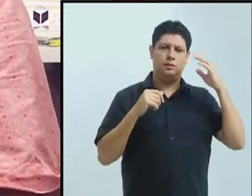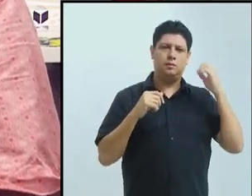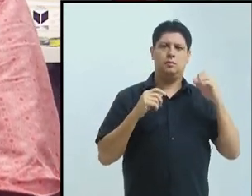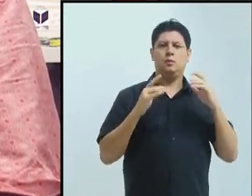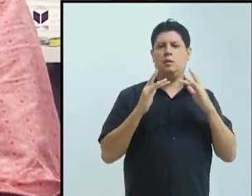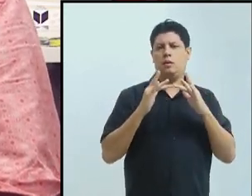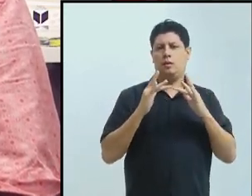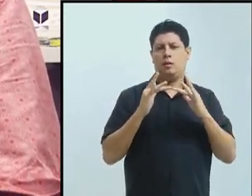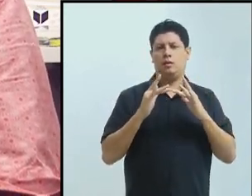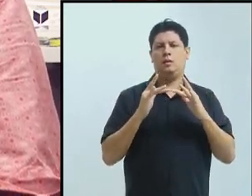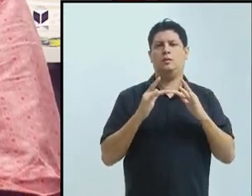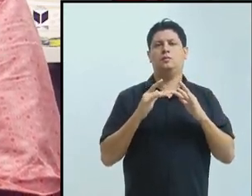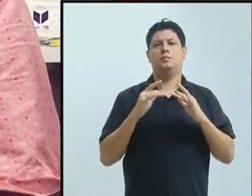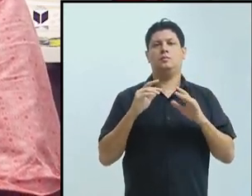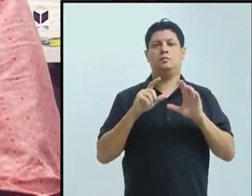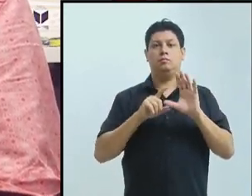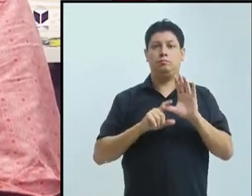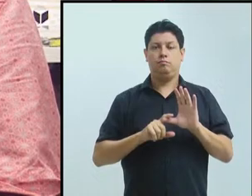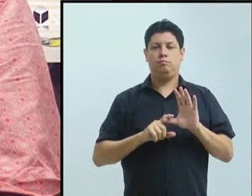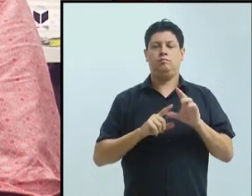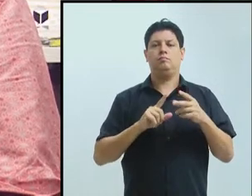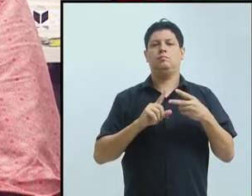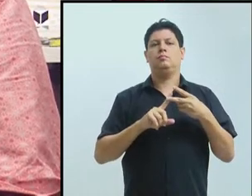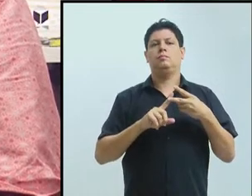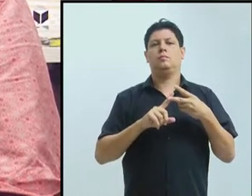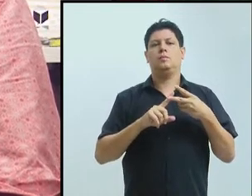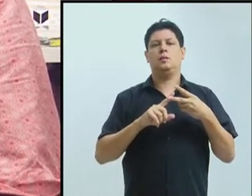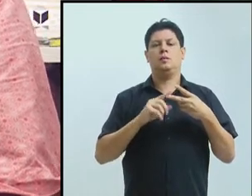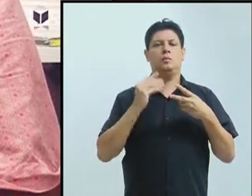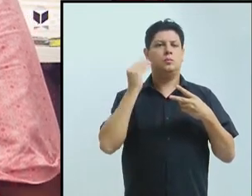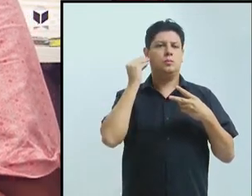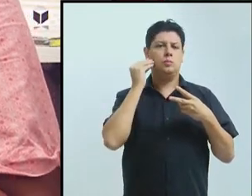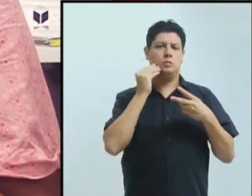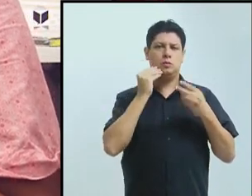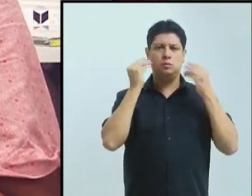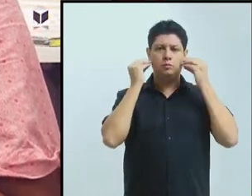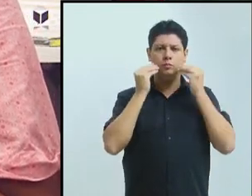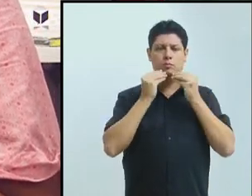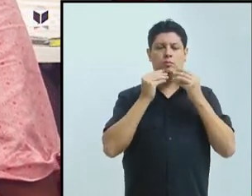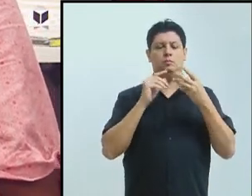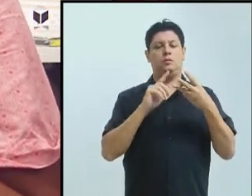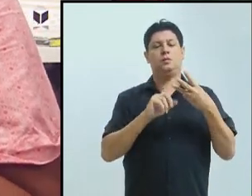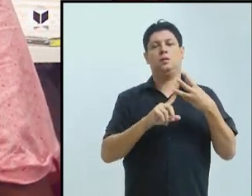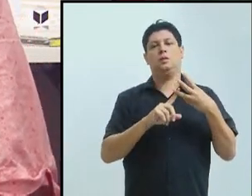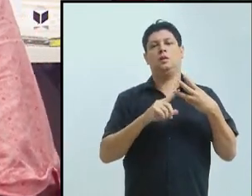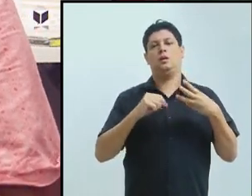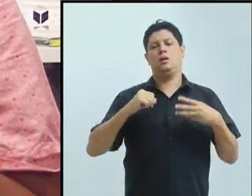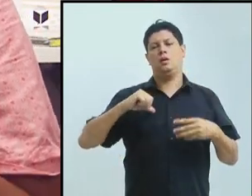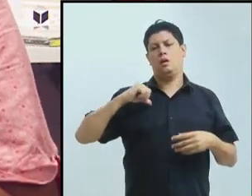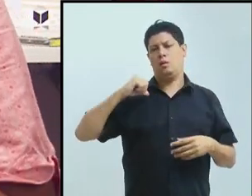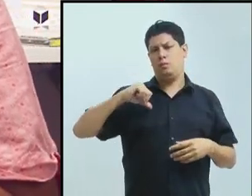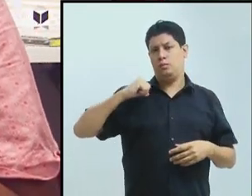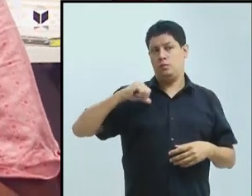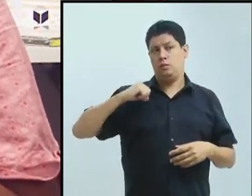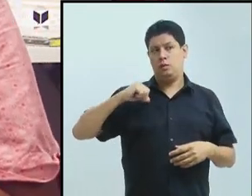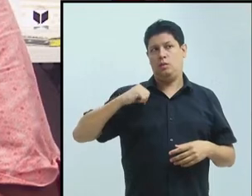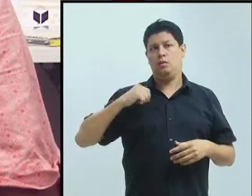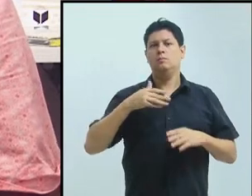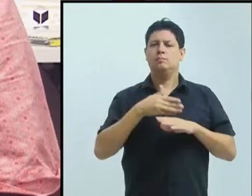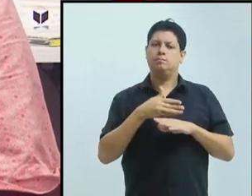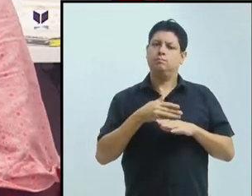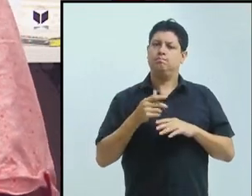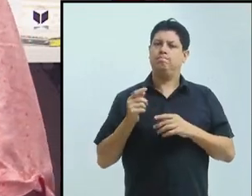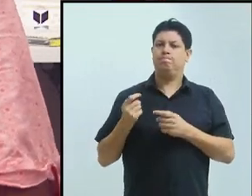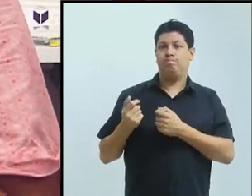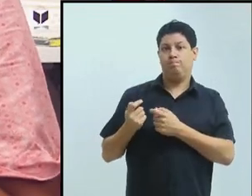Moçambique, a menina de Cabo Verde não consegue participar muito, mas vai tendo um certo convívio, é como se já se conhecesse,